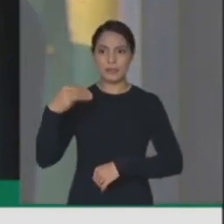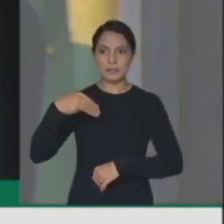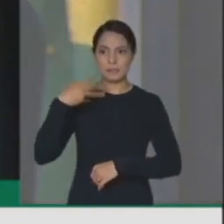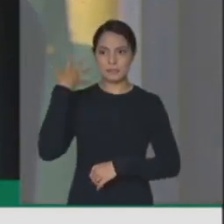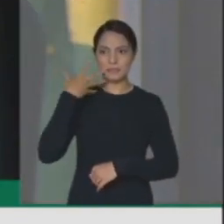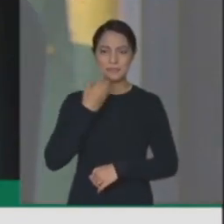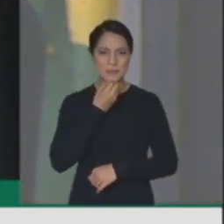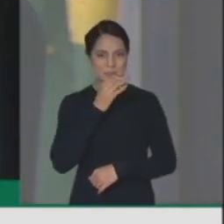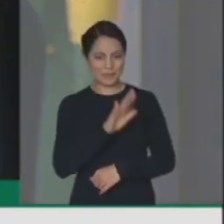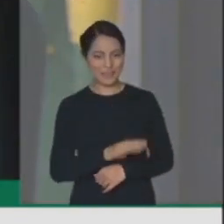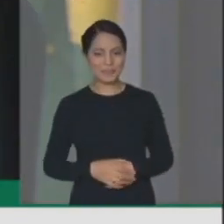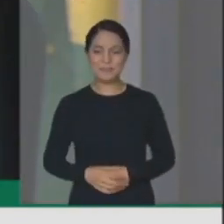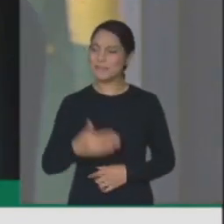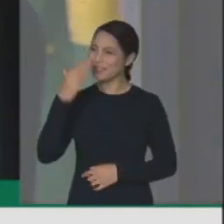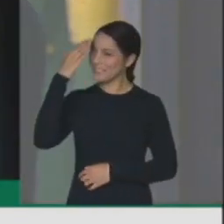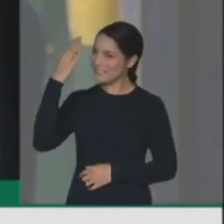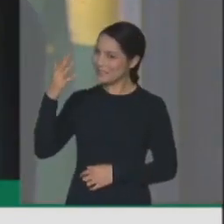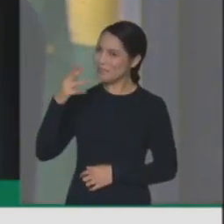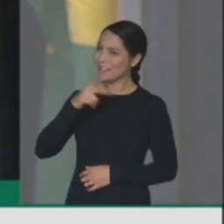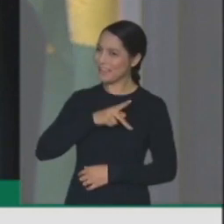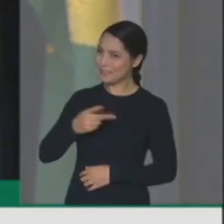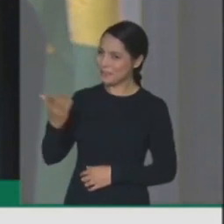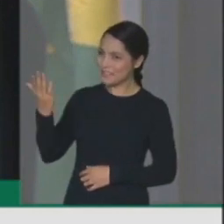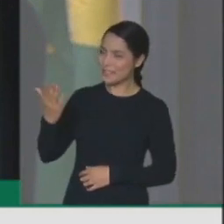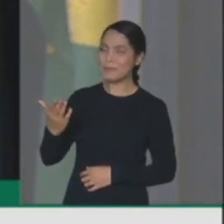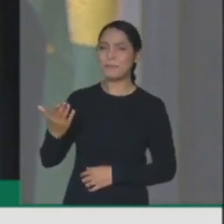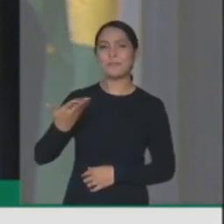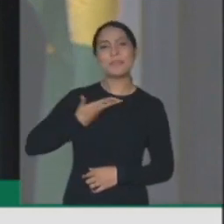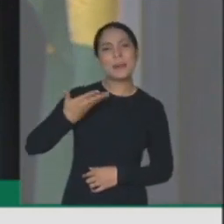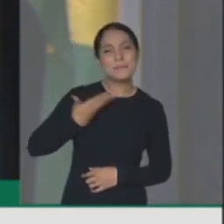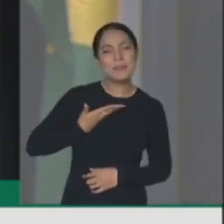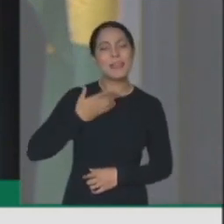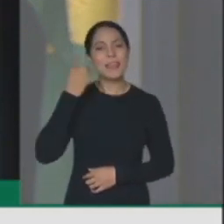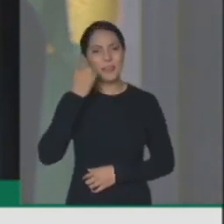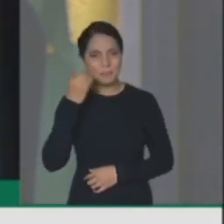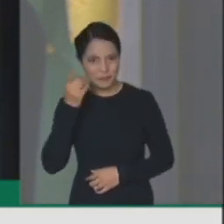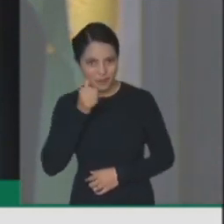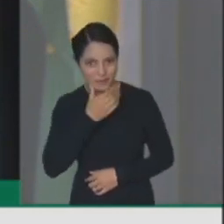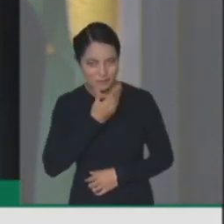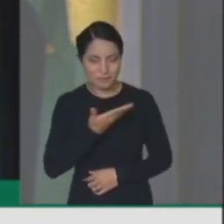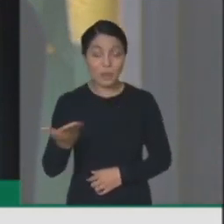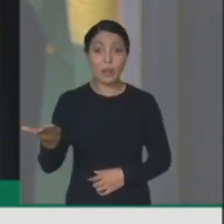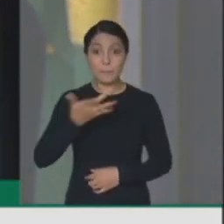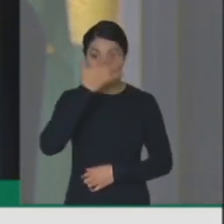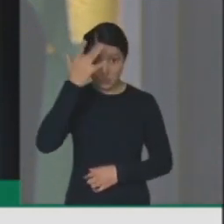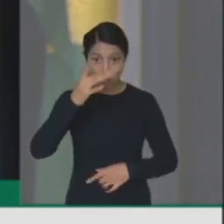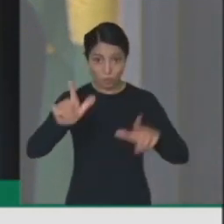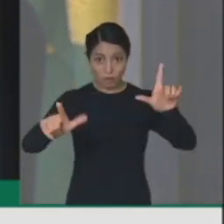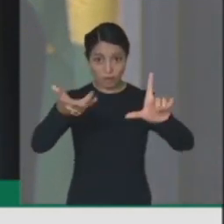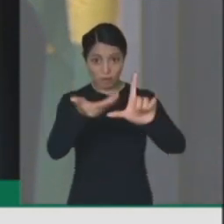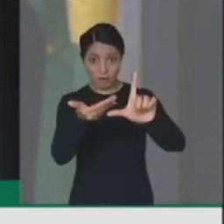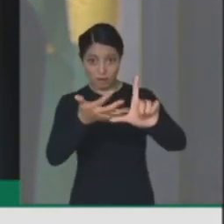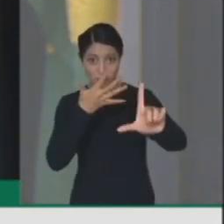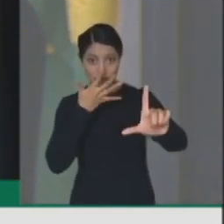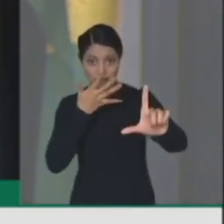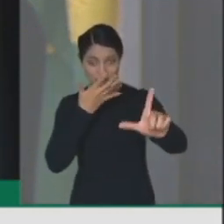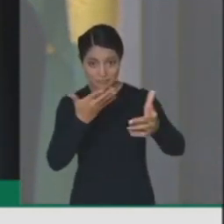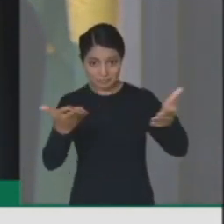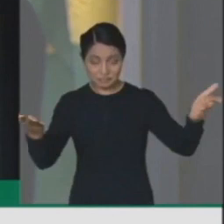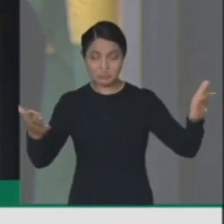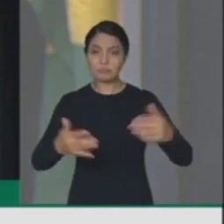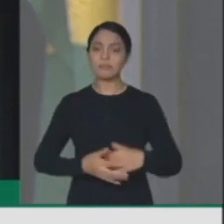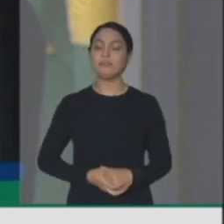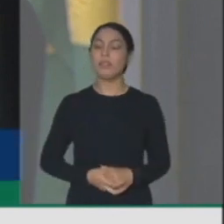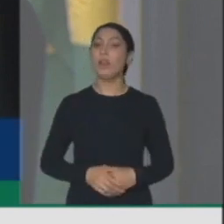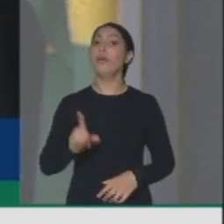Senhor presidente, senhores deputados, cidadãos que nos assistem em casa, nós chegamos ao auge da politização dessa